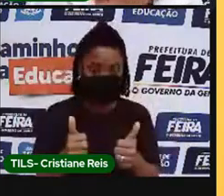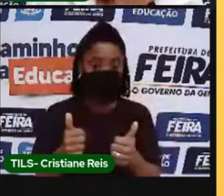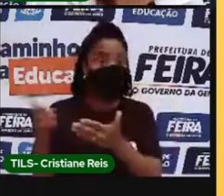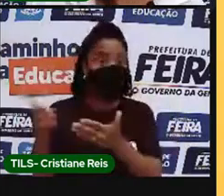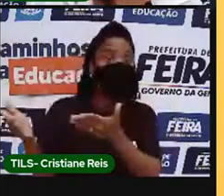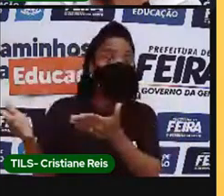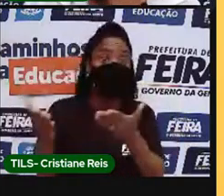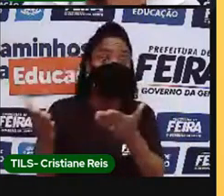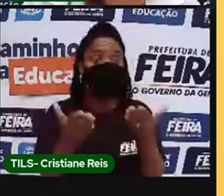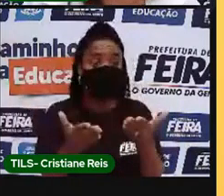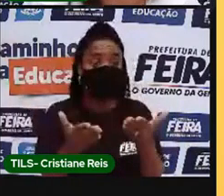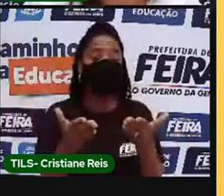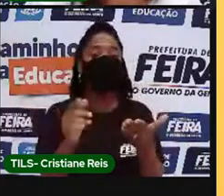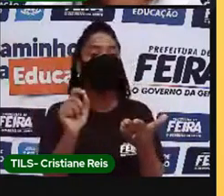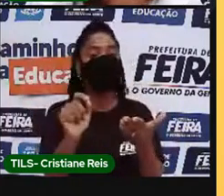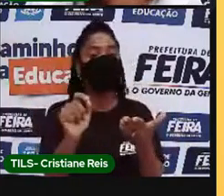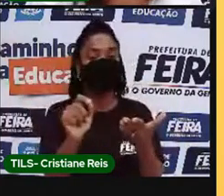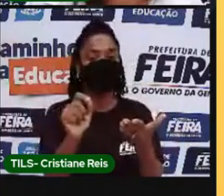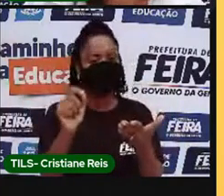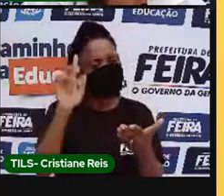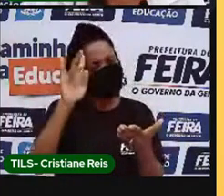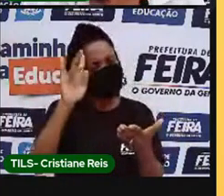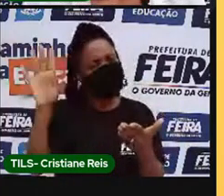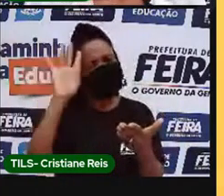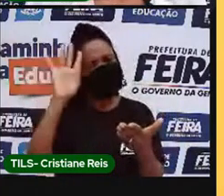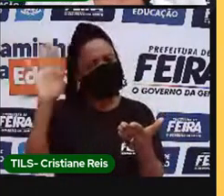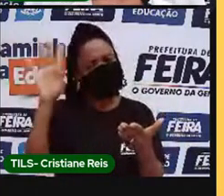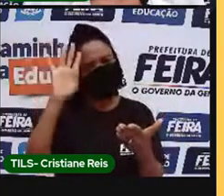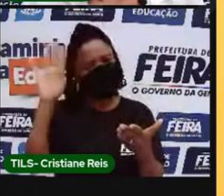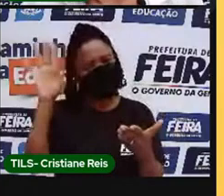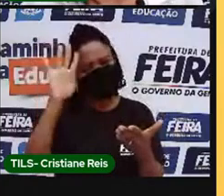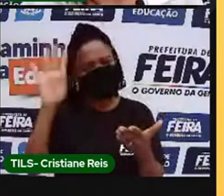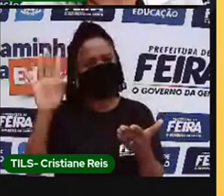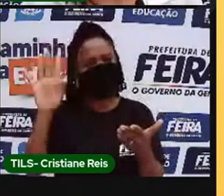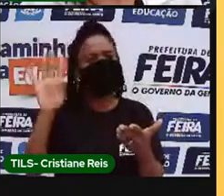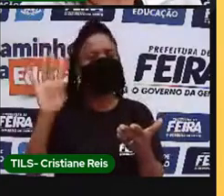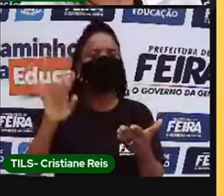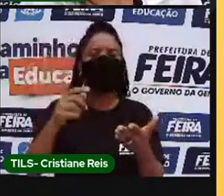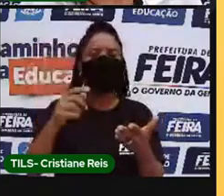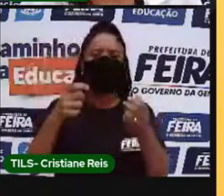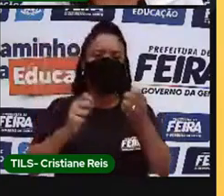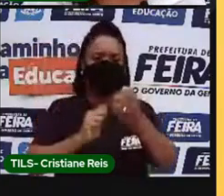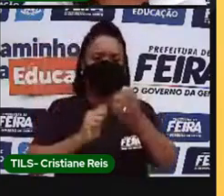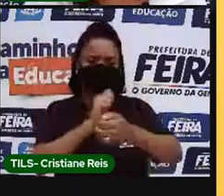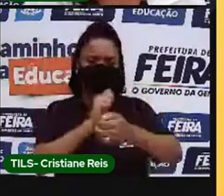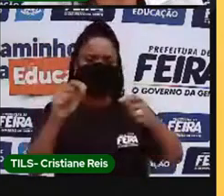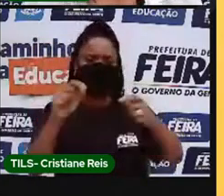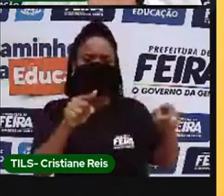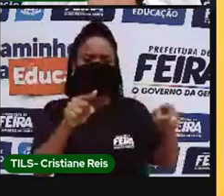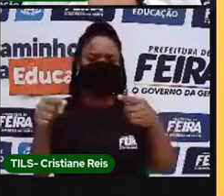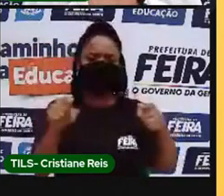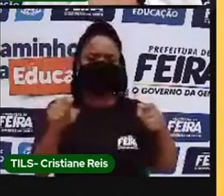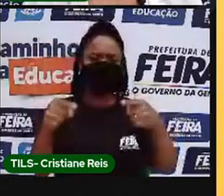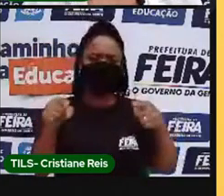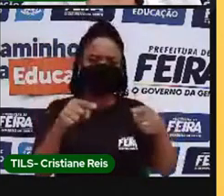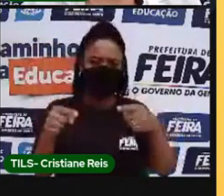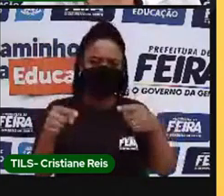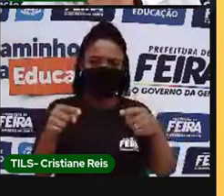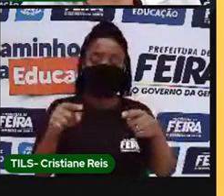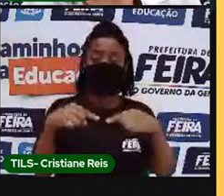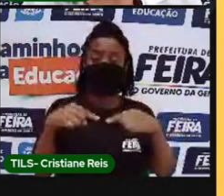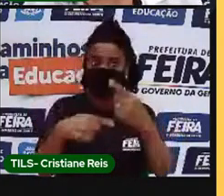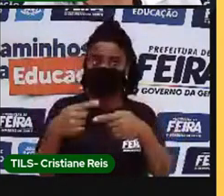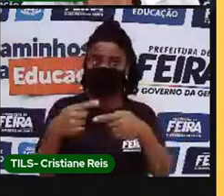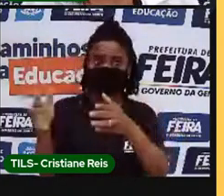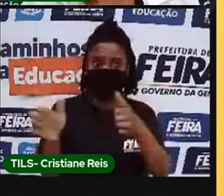sobre a letra dessa música. Essa canção, e as imagens, que vocês verão no